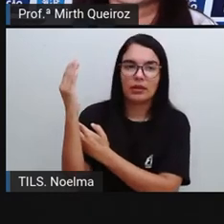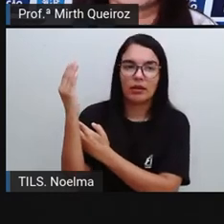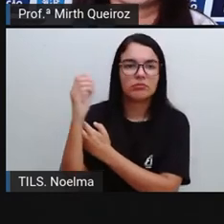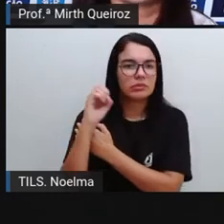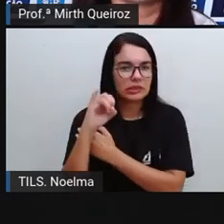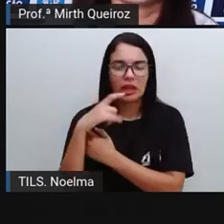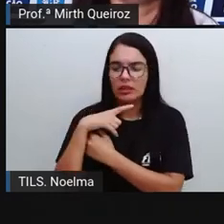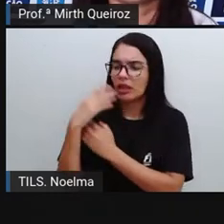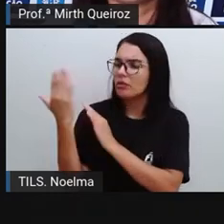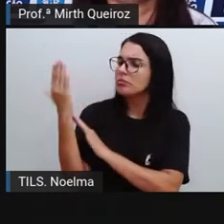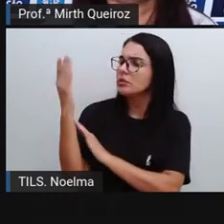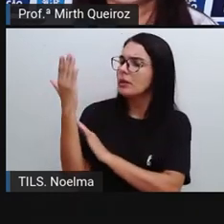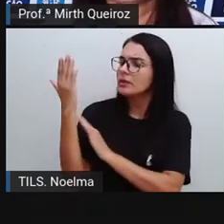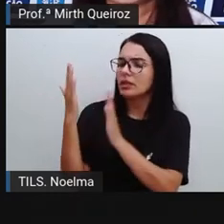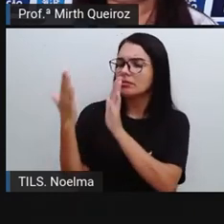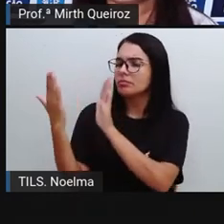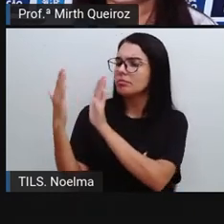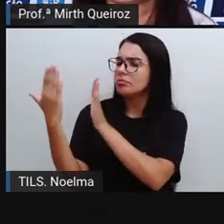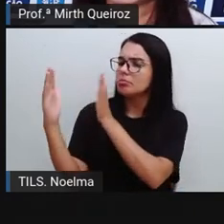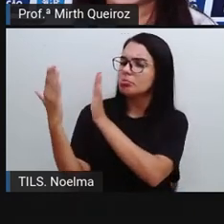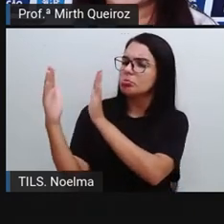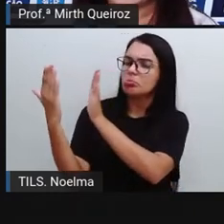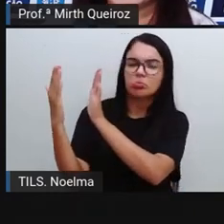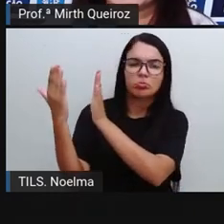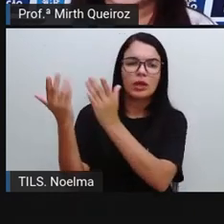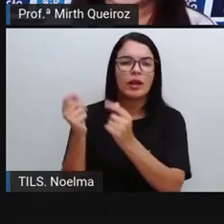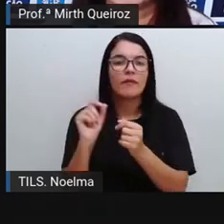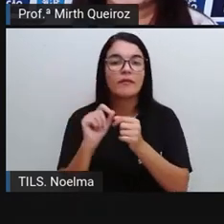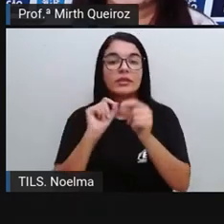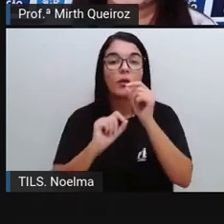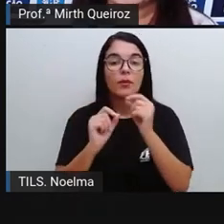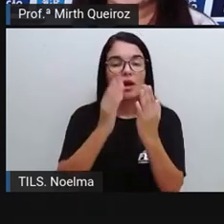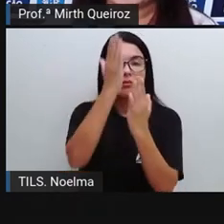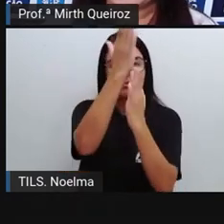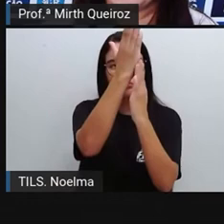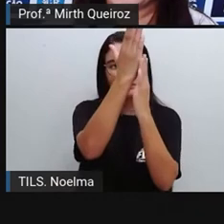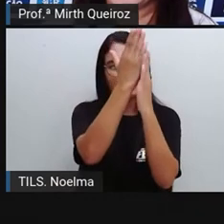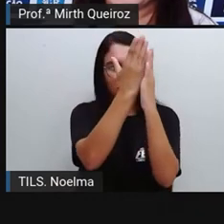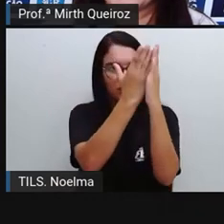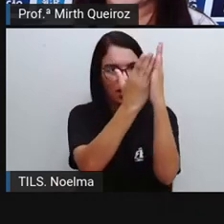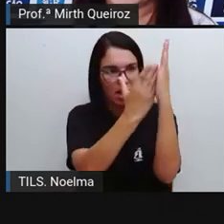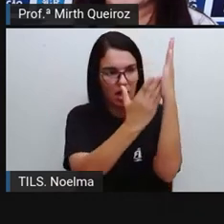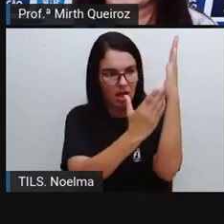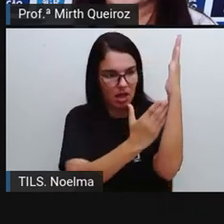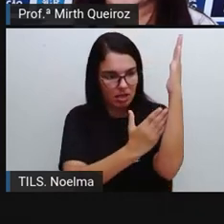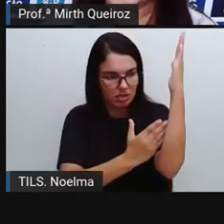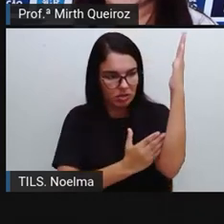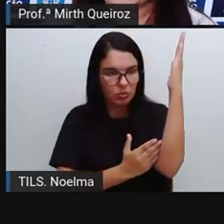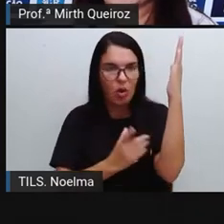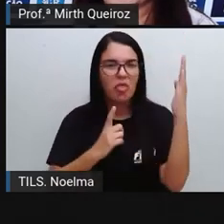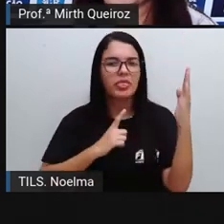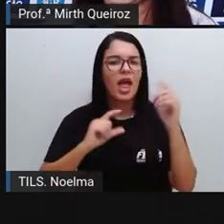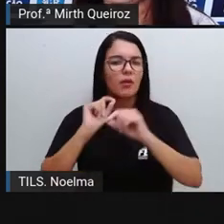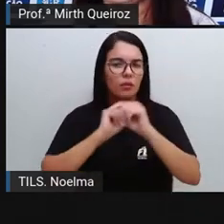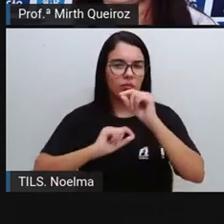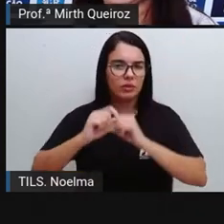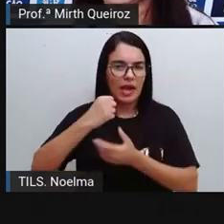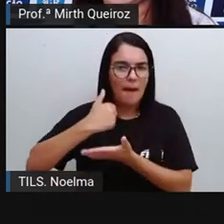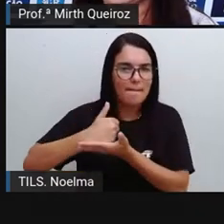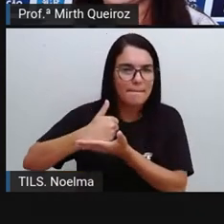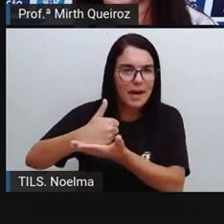simétrico ao outro. Para isso, basta a gente fazer um traço aí, que esse traço, essa reta que a gente vai fazer,